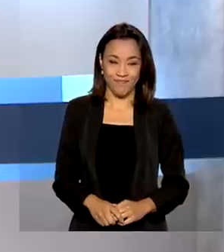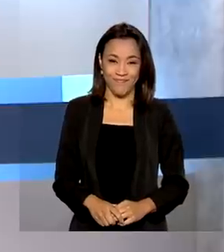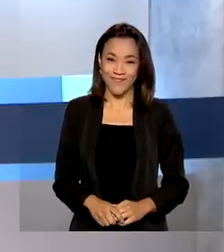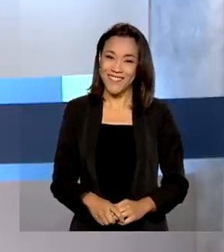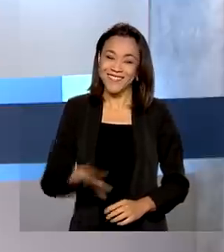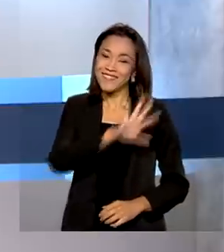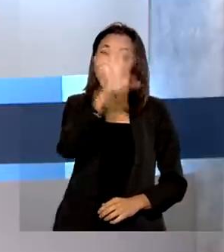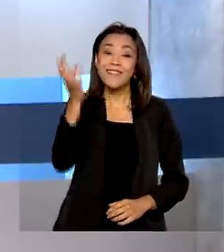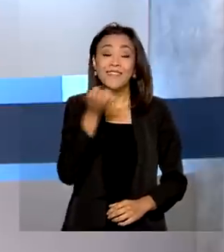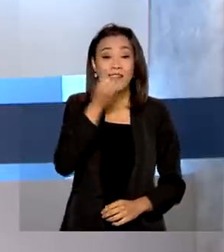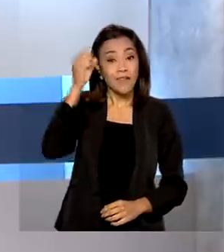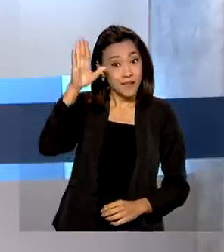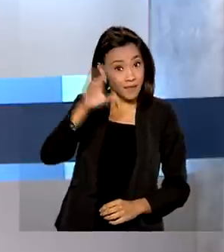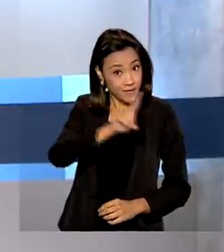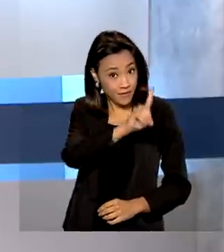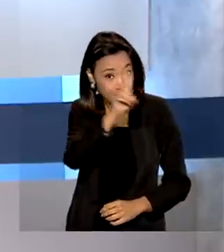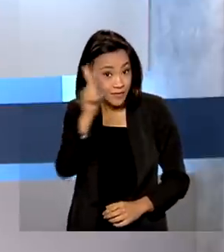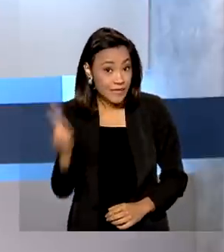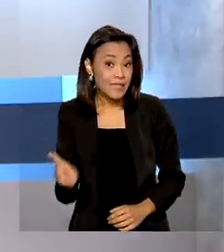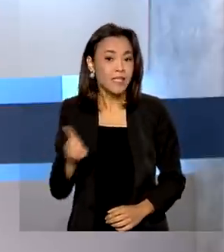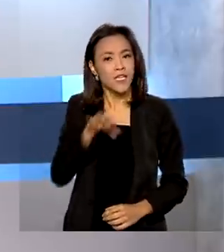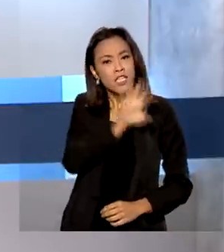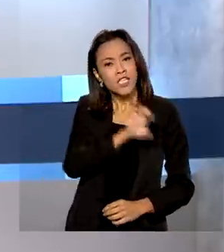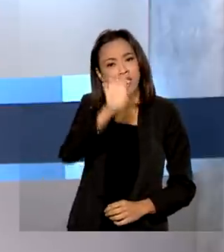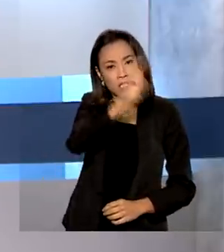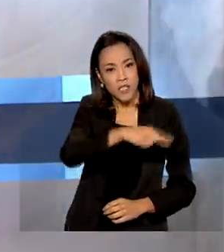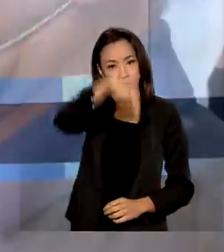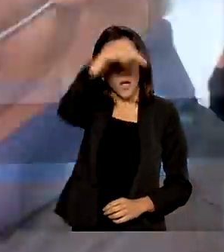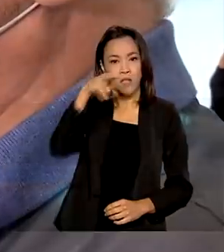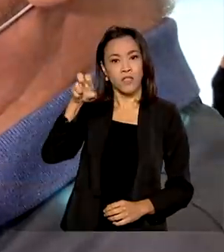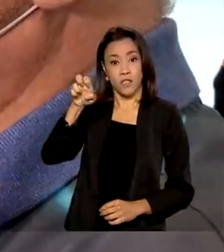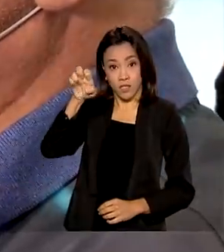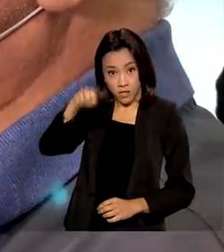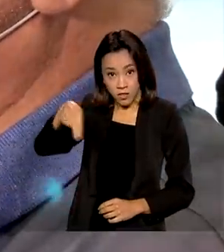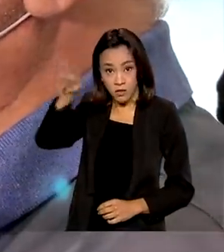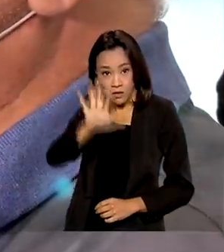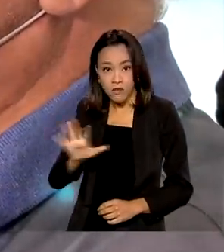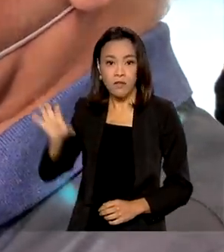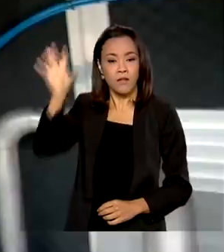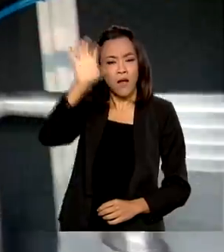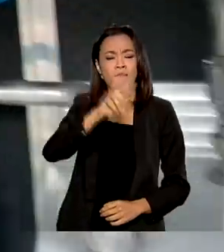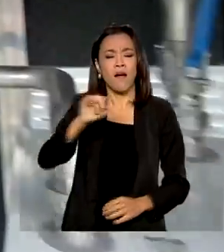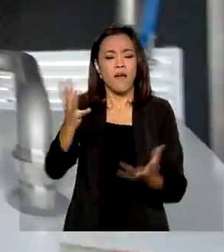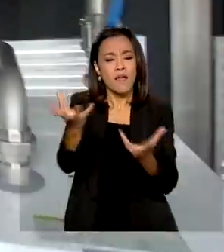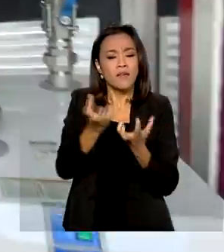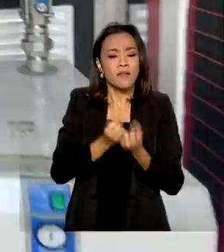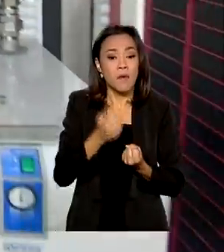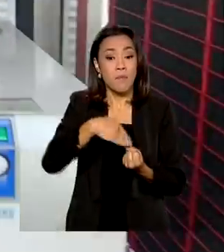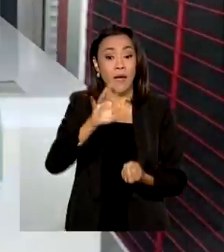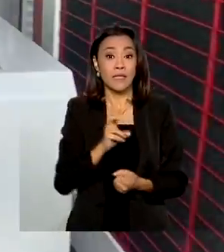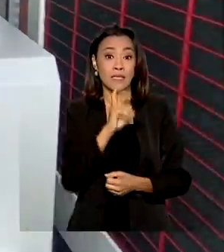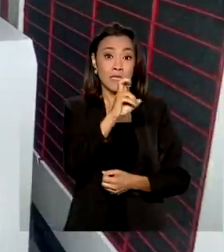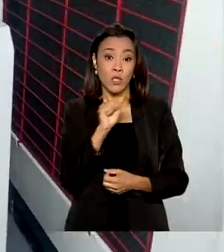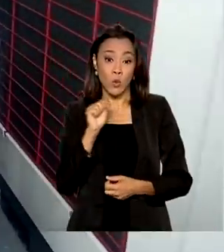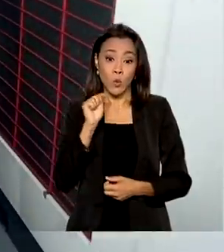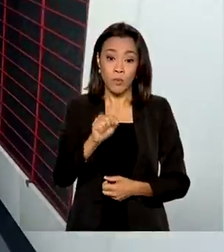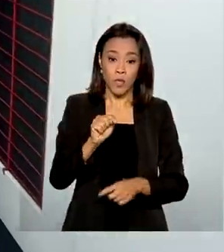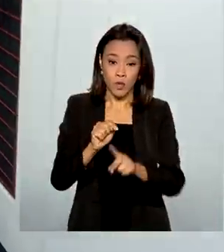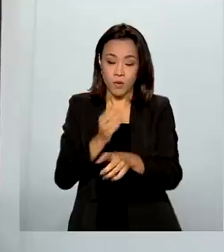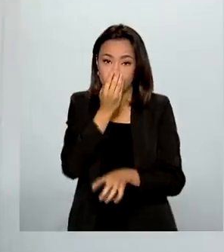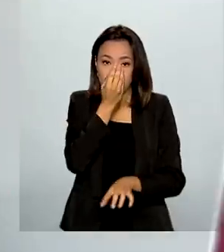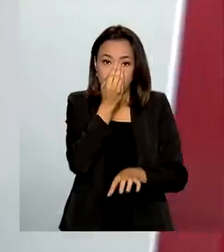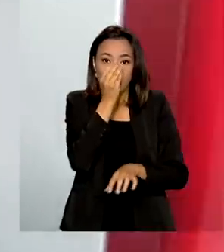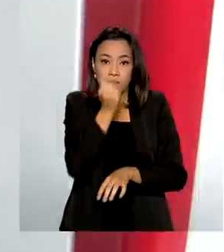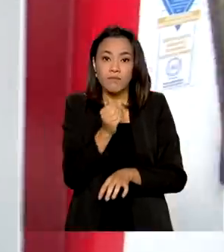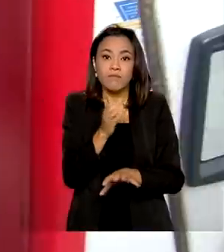Olá, bom dia! Estados do Norte e Nordeste vão receber mais de 5 mil concentradores de oxigênio